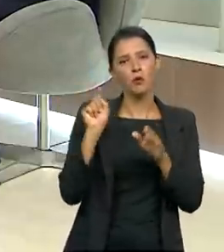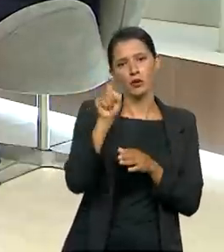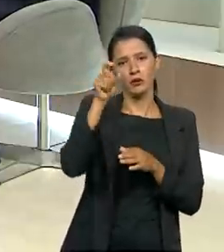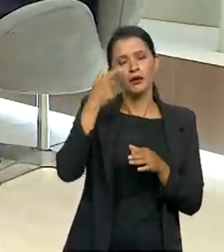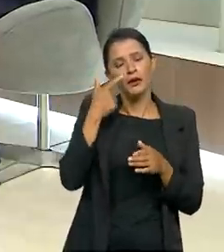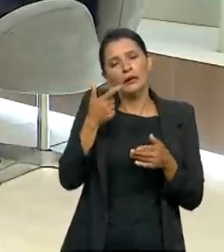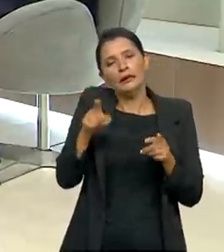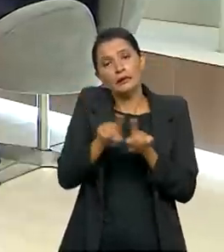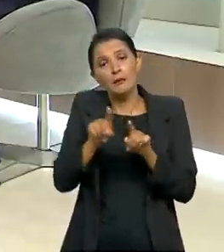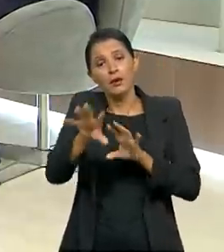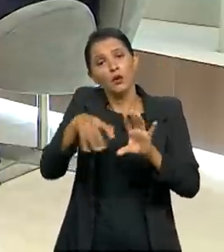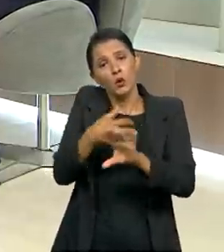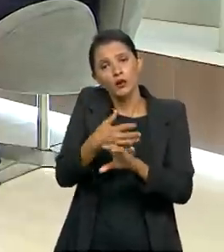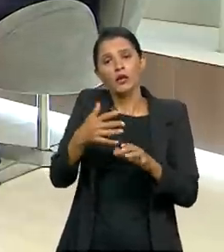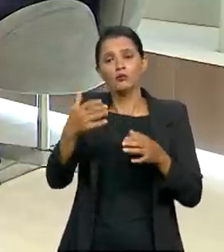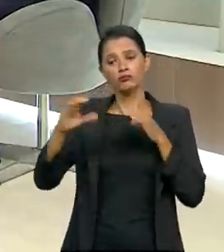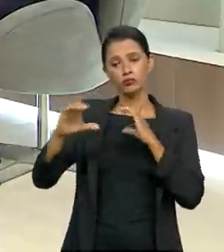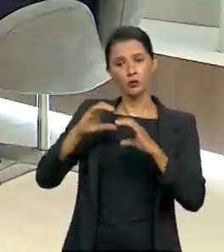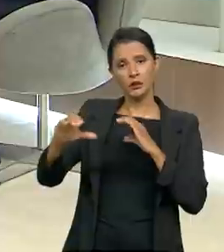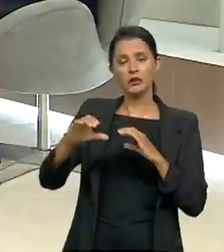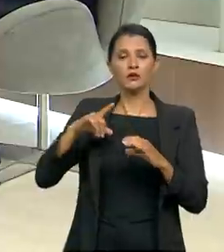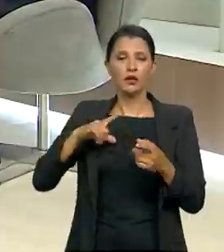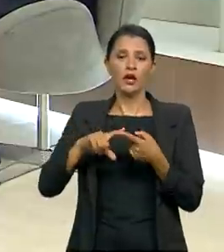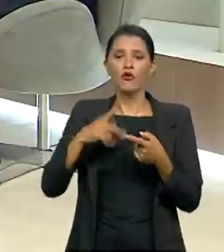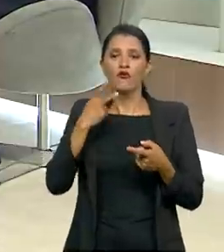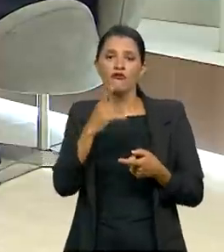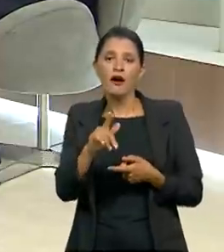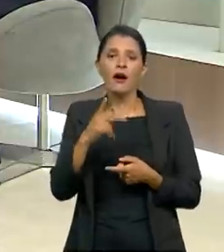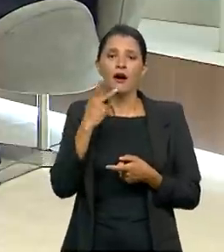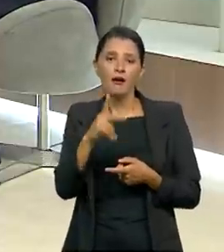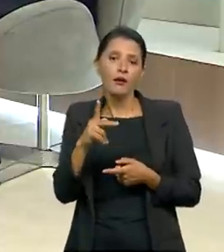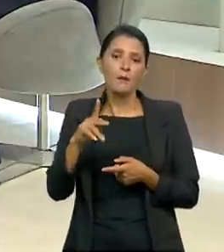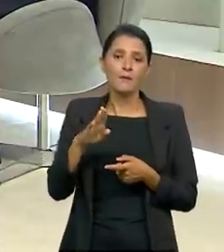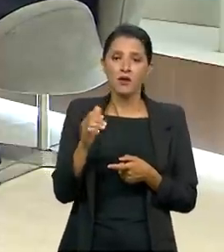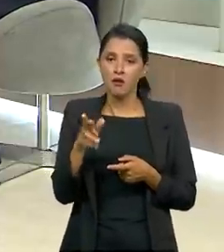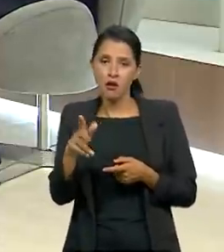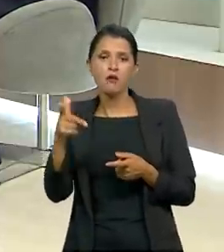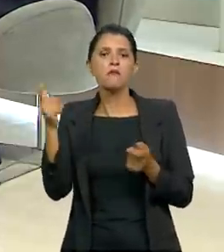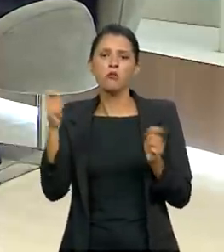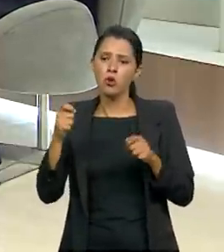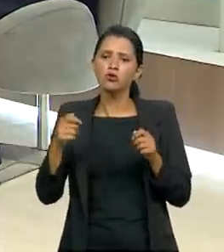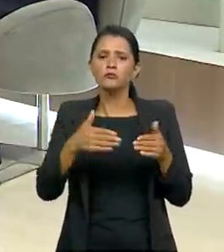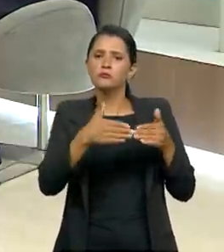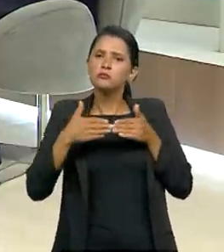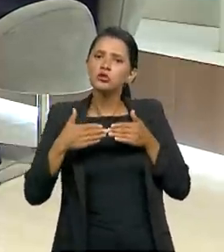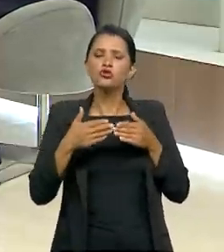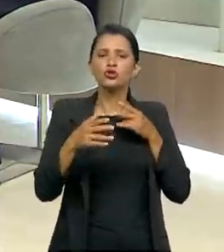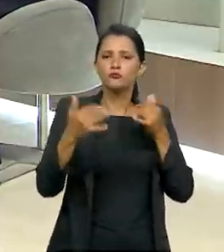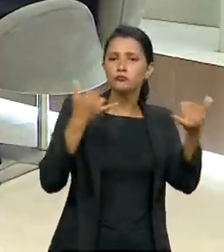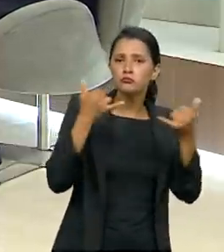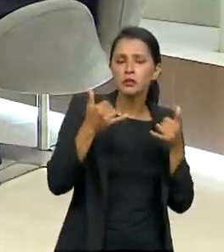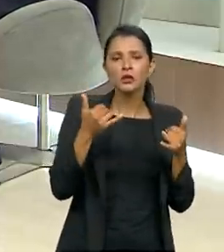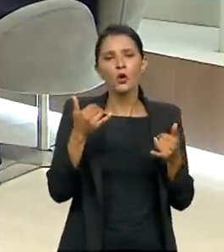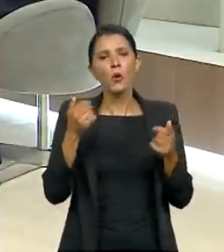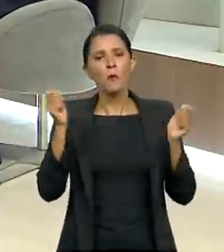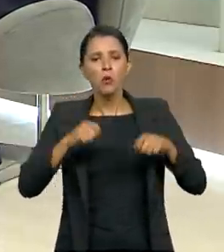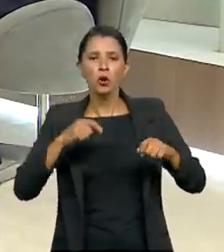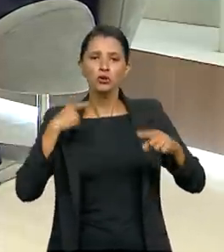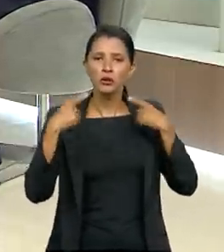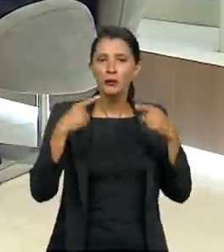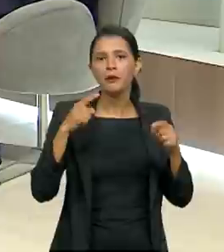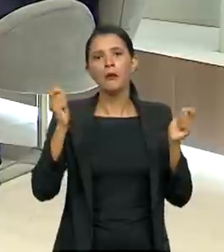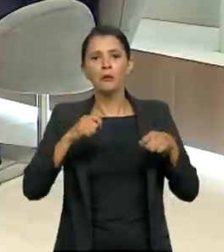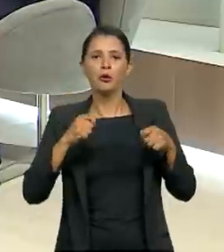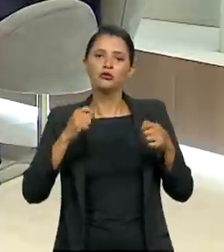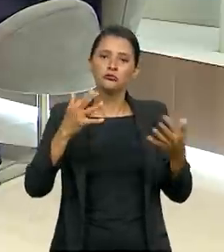nosso canal de comunicação com a CGU, nós temos nosso Fala.br, onde você pode pedir acesso à informação, você pode reclamar de serviço, elogiar,